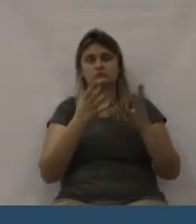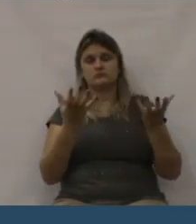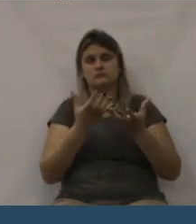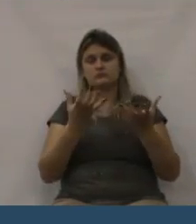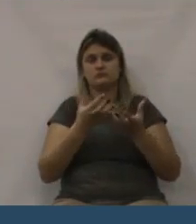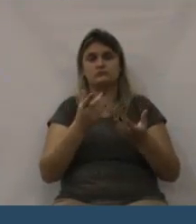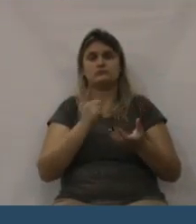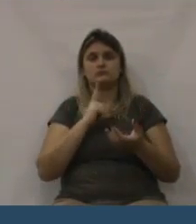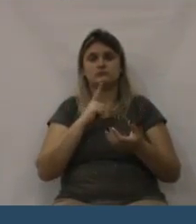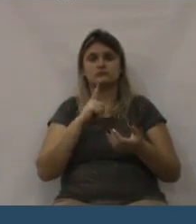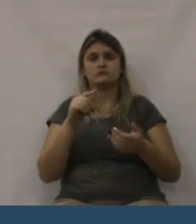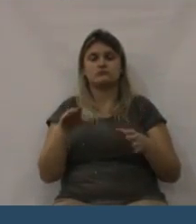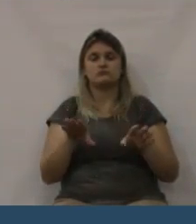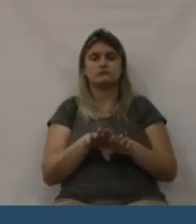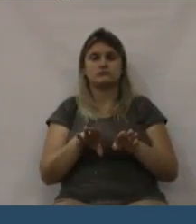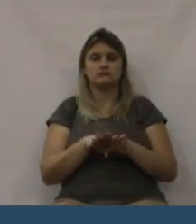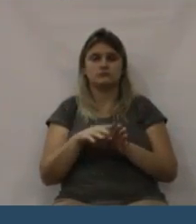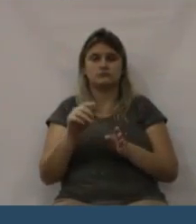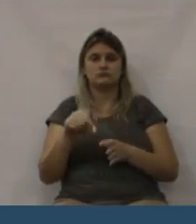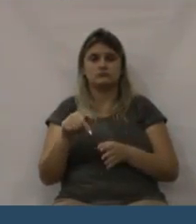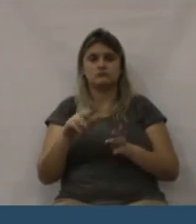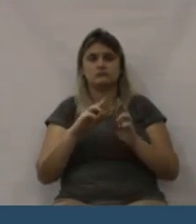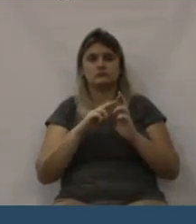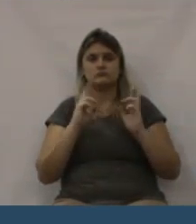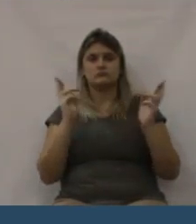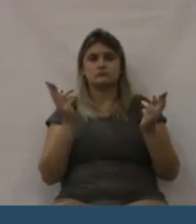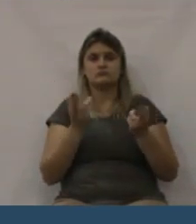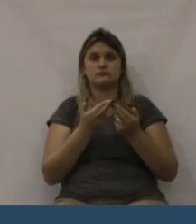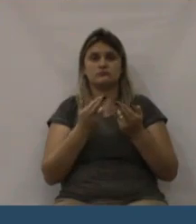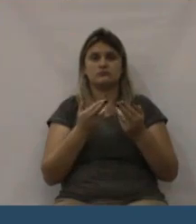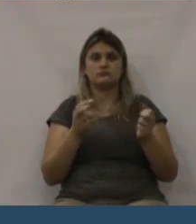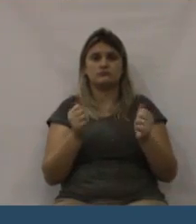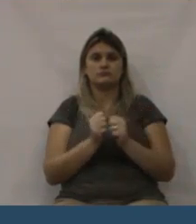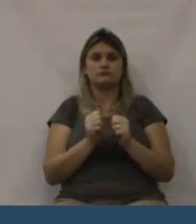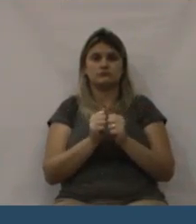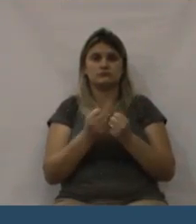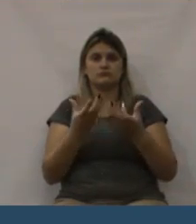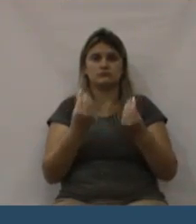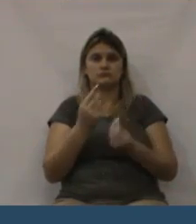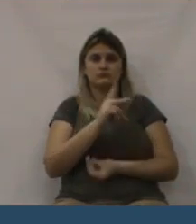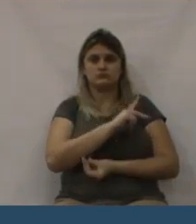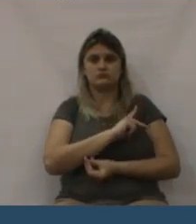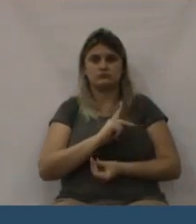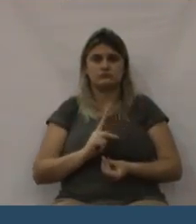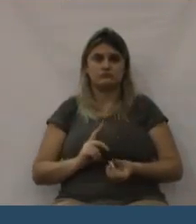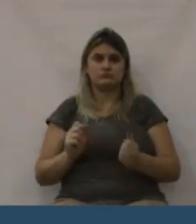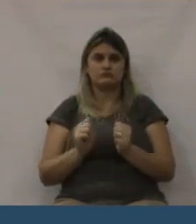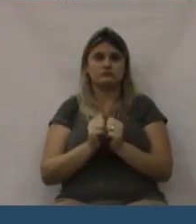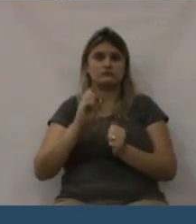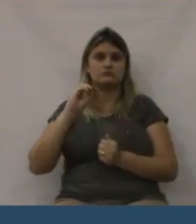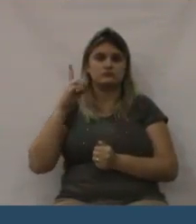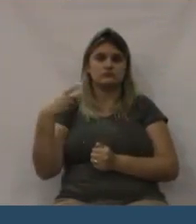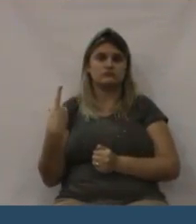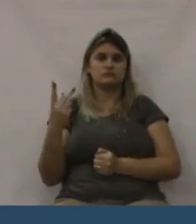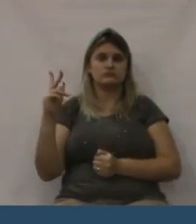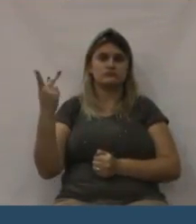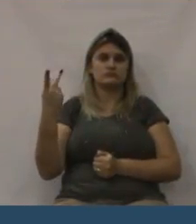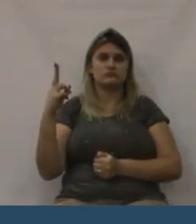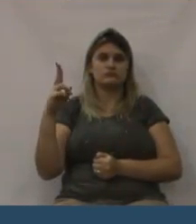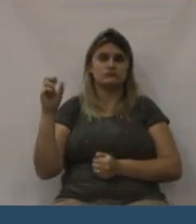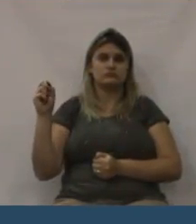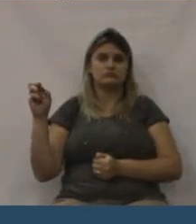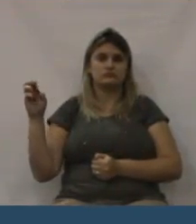toda uma comunidade. Então, a gente com certeza vai estar ali na Secretaria de Obras, sempre